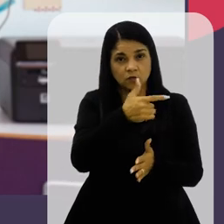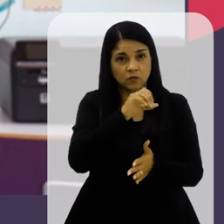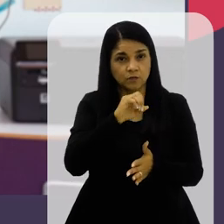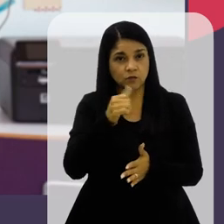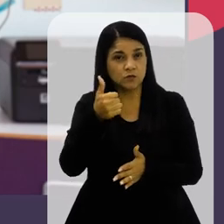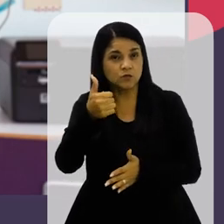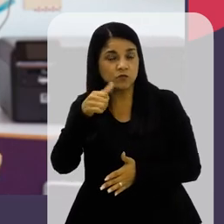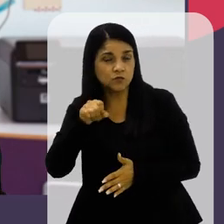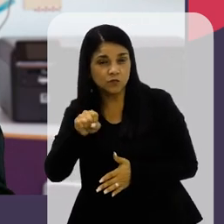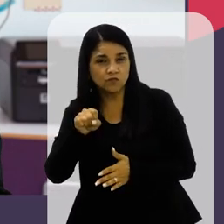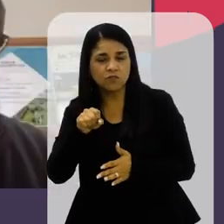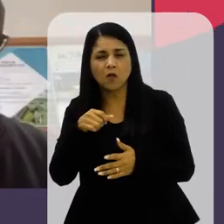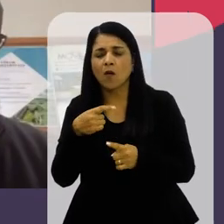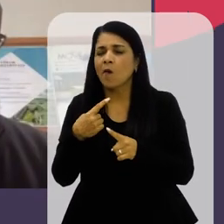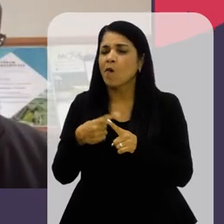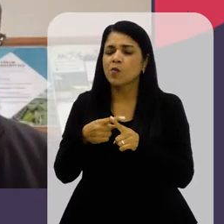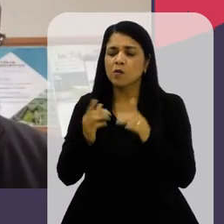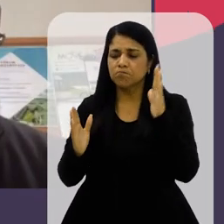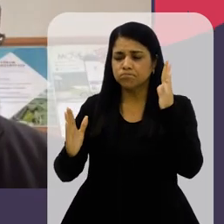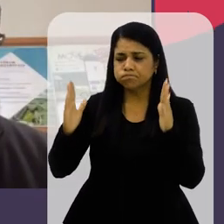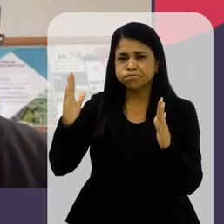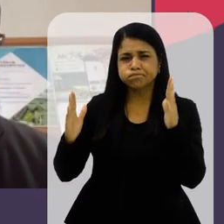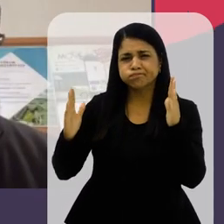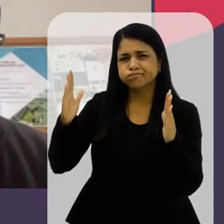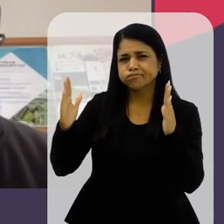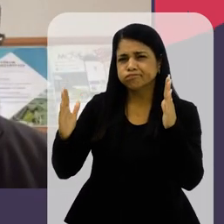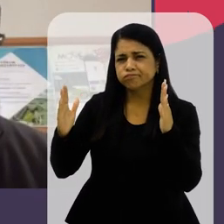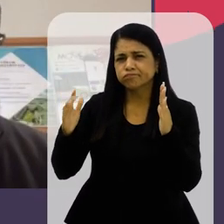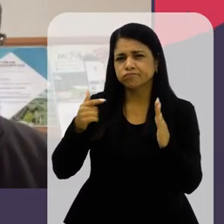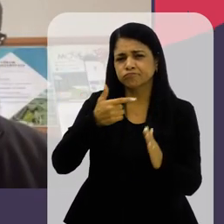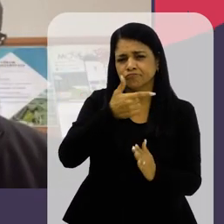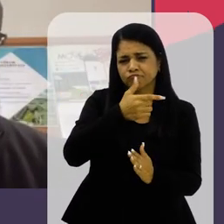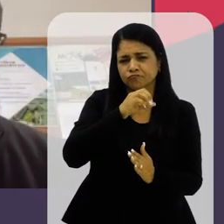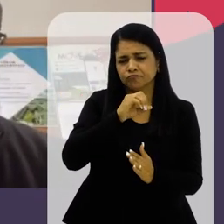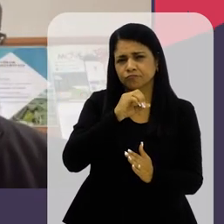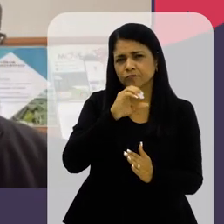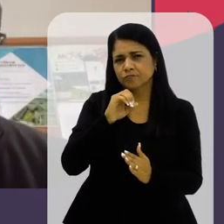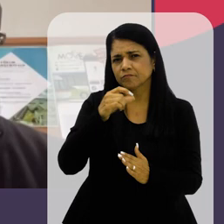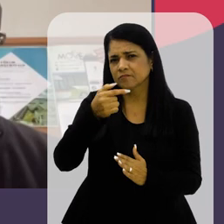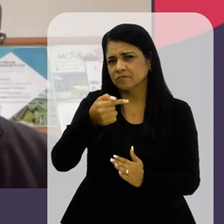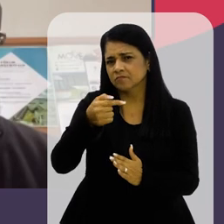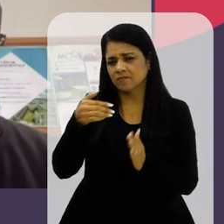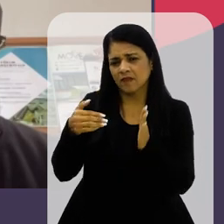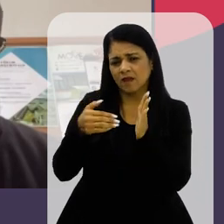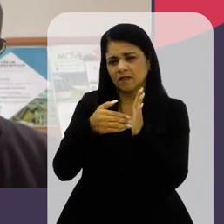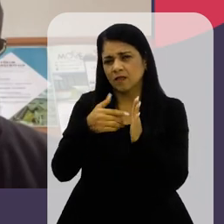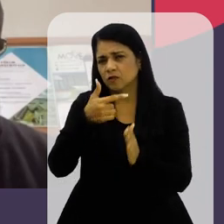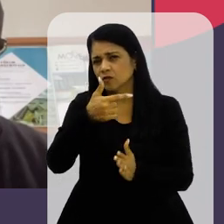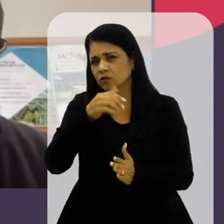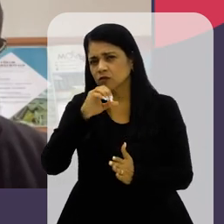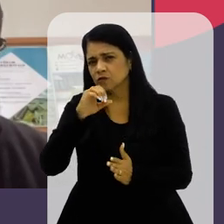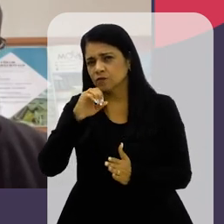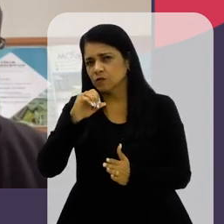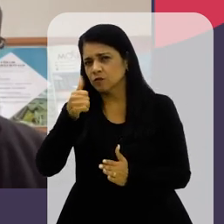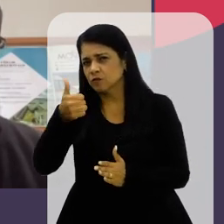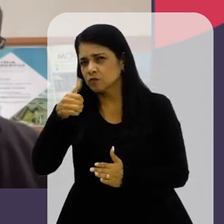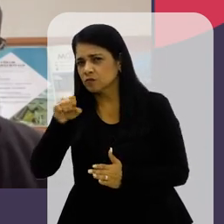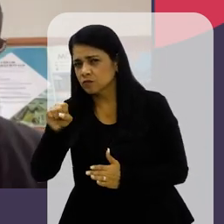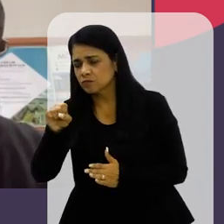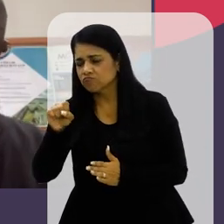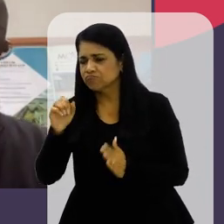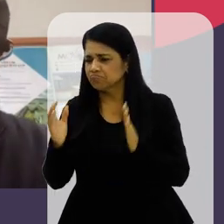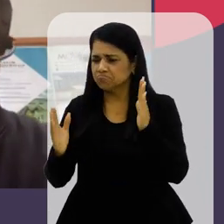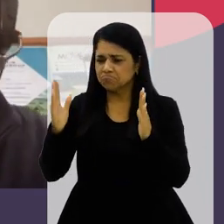Por que Esse recorte Esse espaço Esse intervalo De tempo